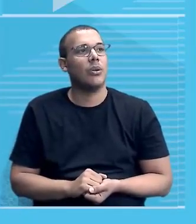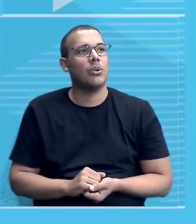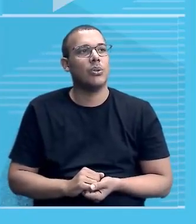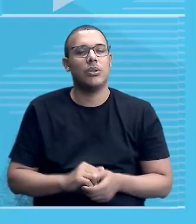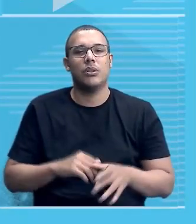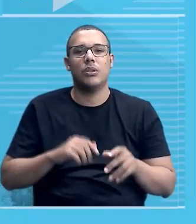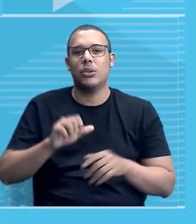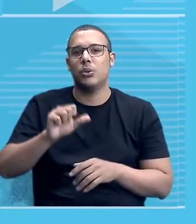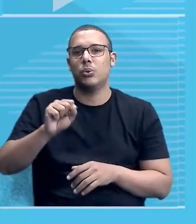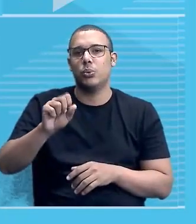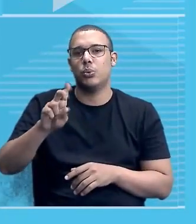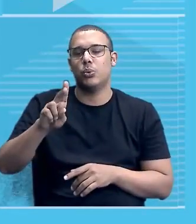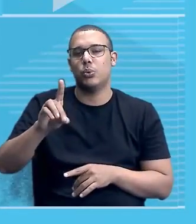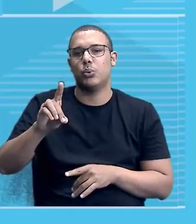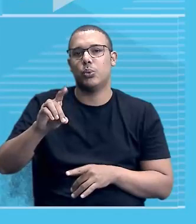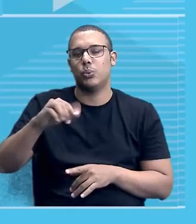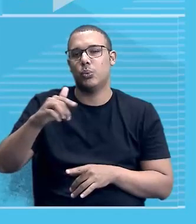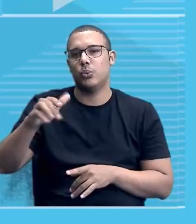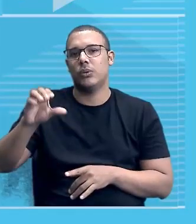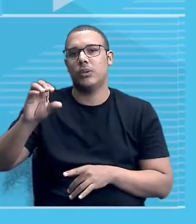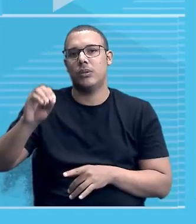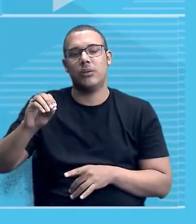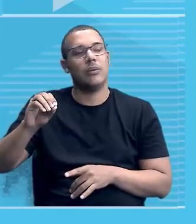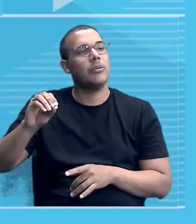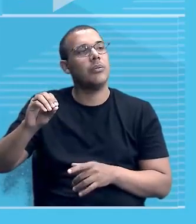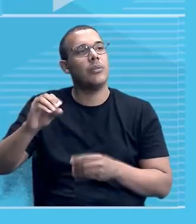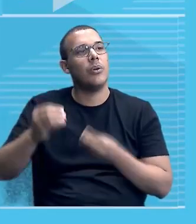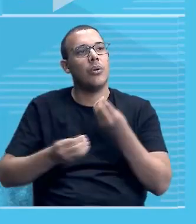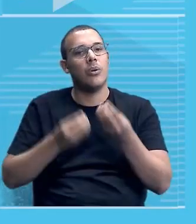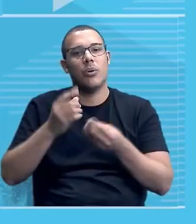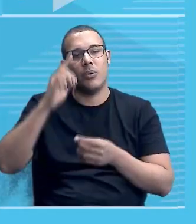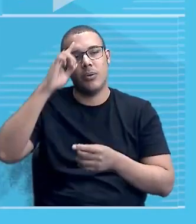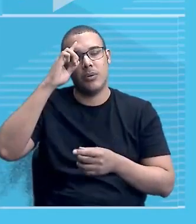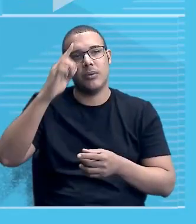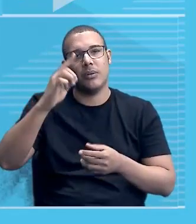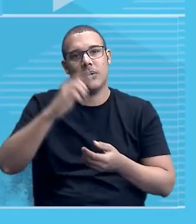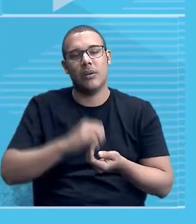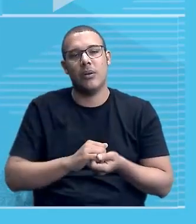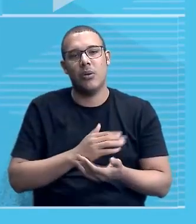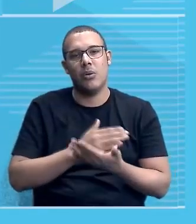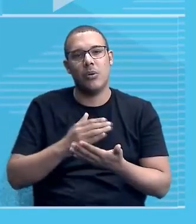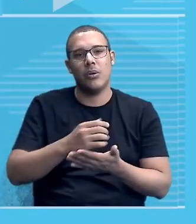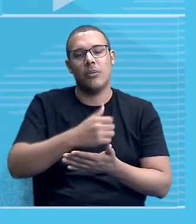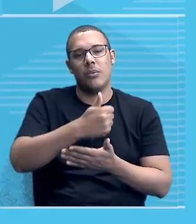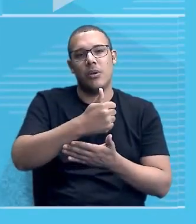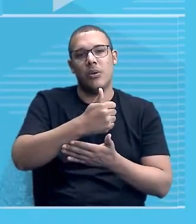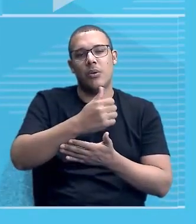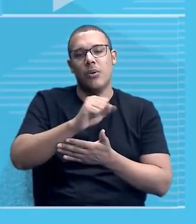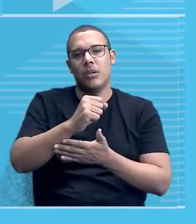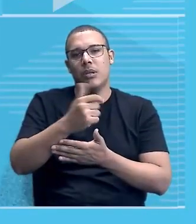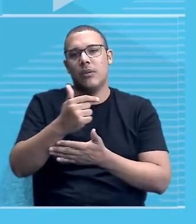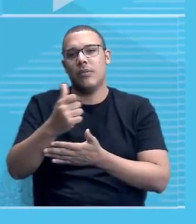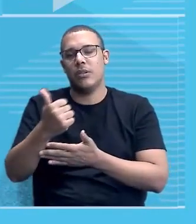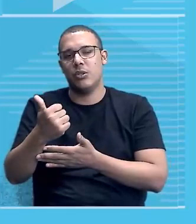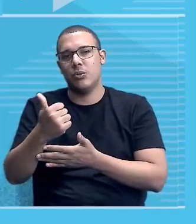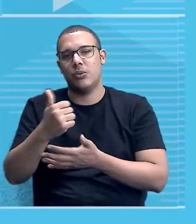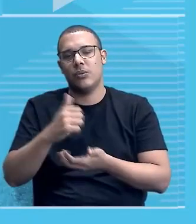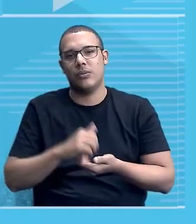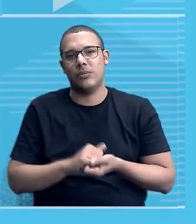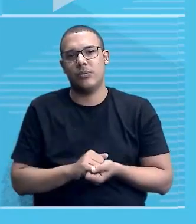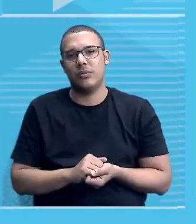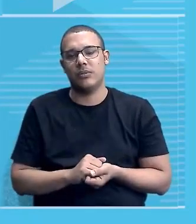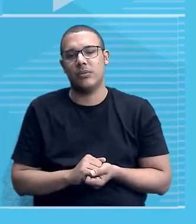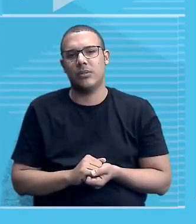O domínio dos otomanos na região do Sudão estendia-se desde 1821. Gente, os otomanos, foi um